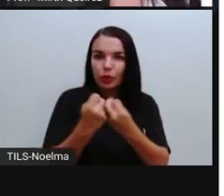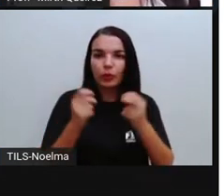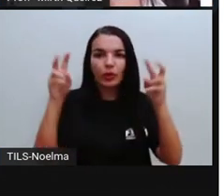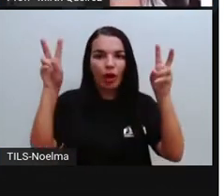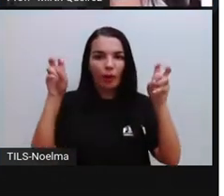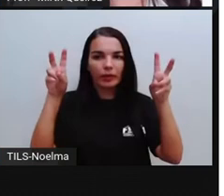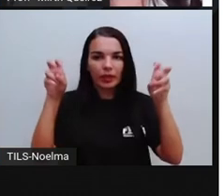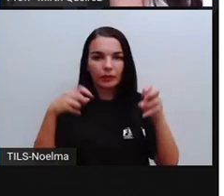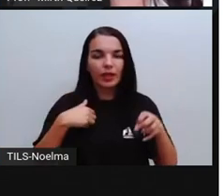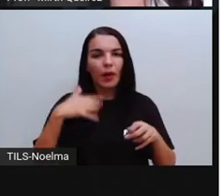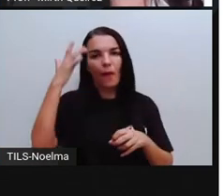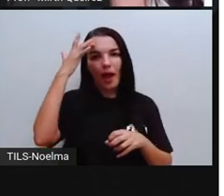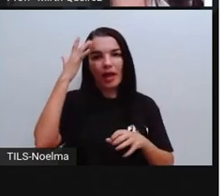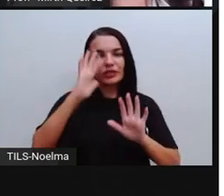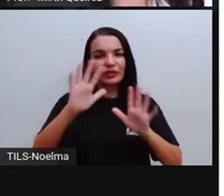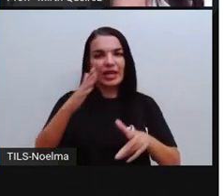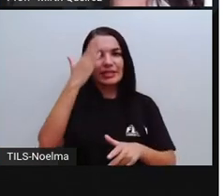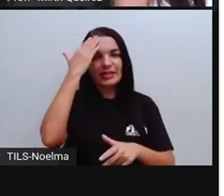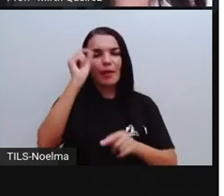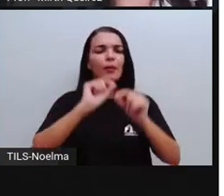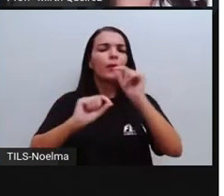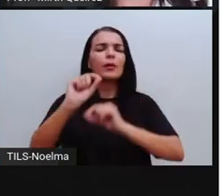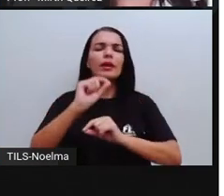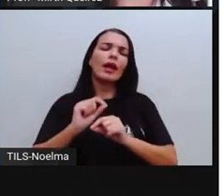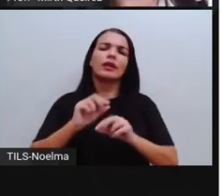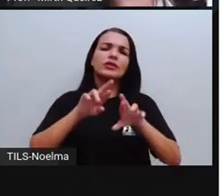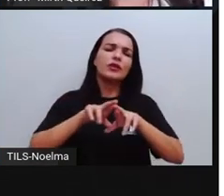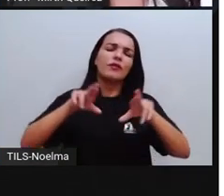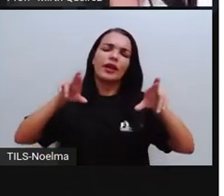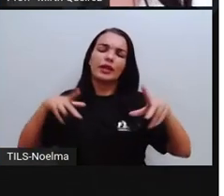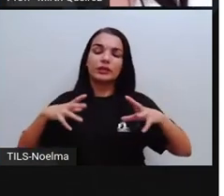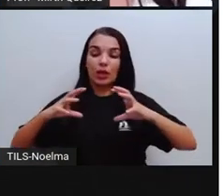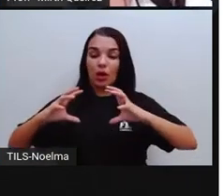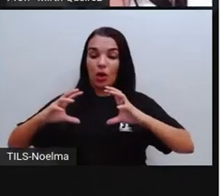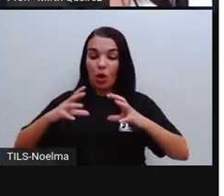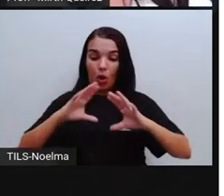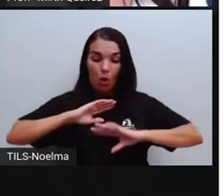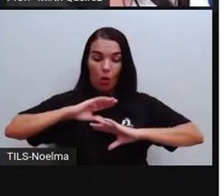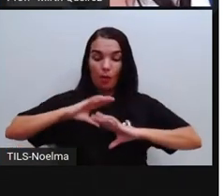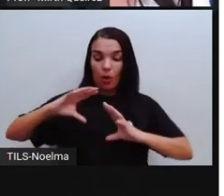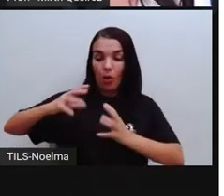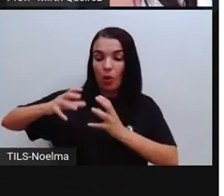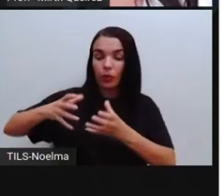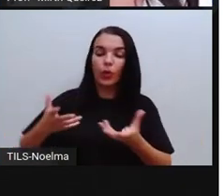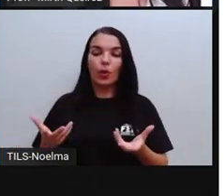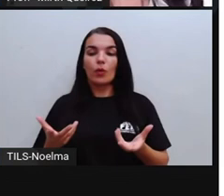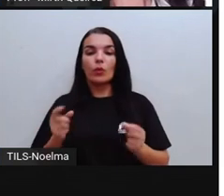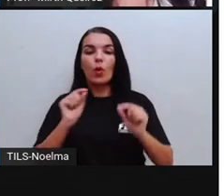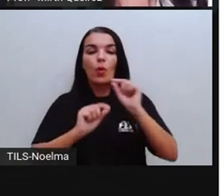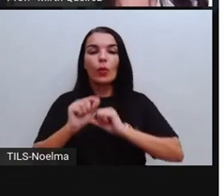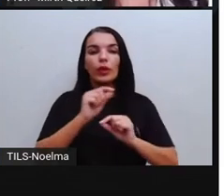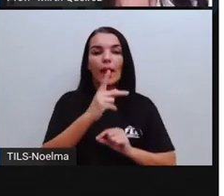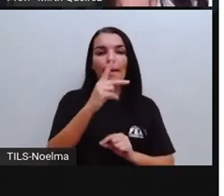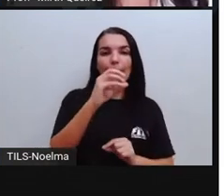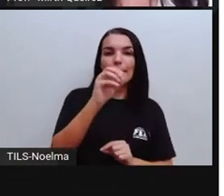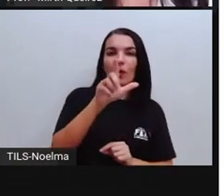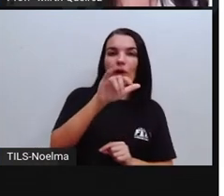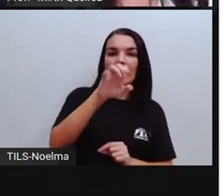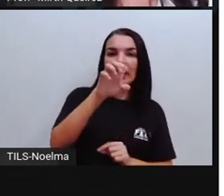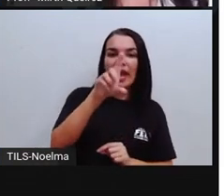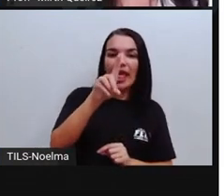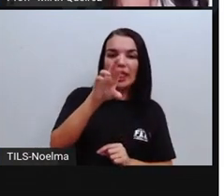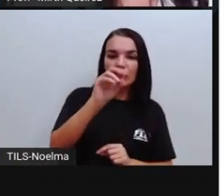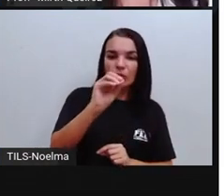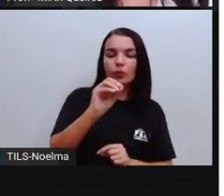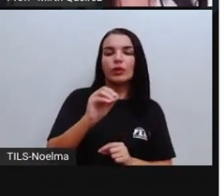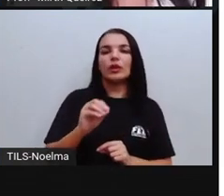acredito que vocês já sabem diferenciar o que são corpos redondos, o que é um poliedro, né? Esses corpos redondos também são chamados de não